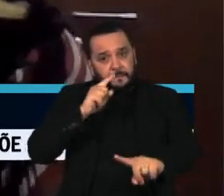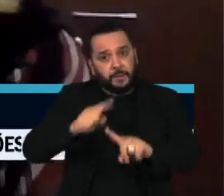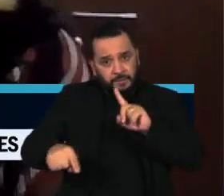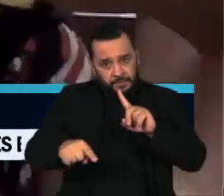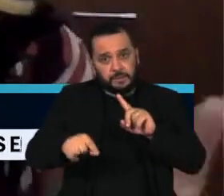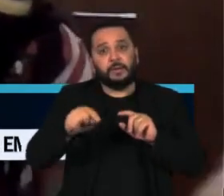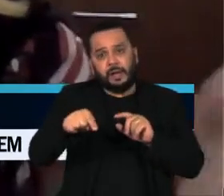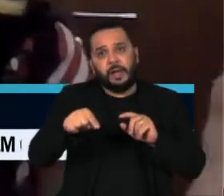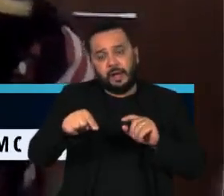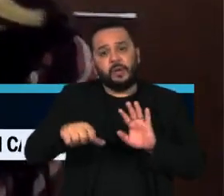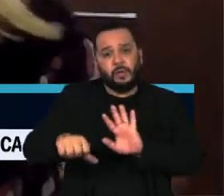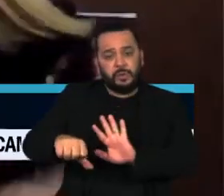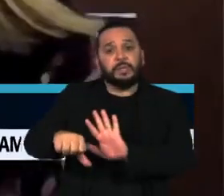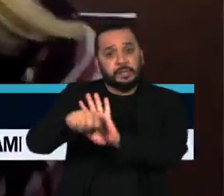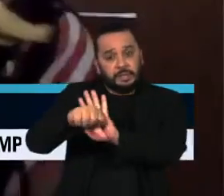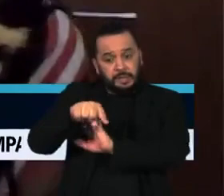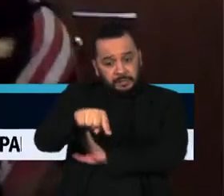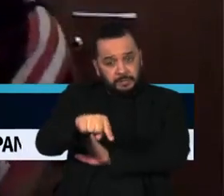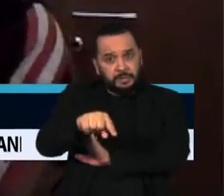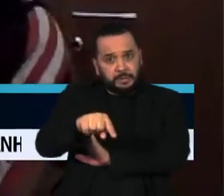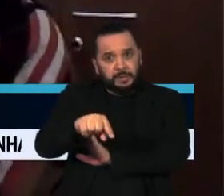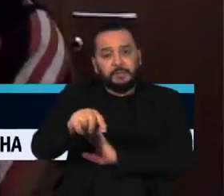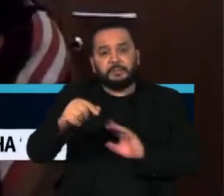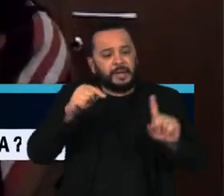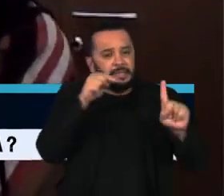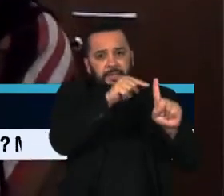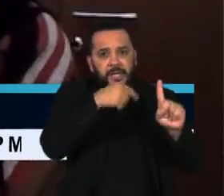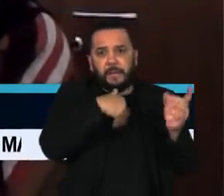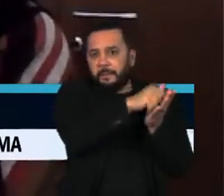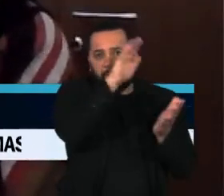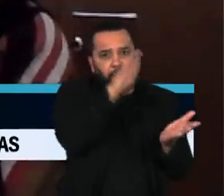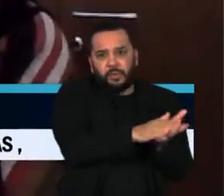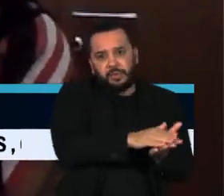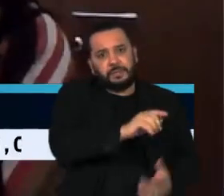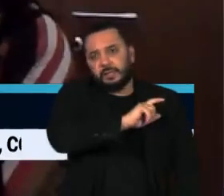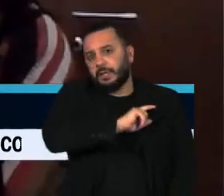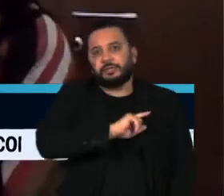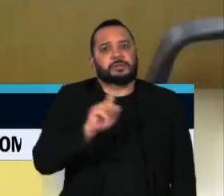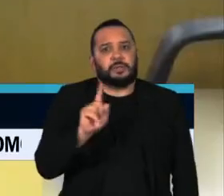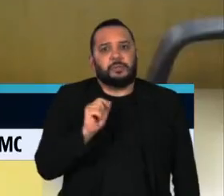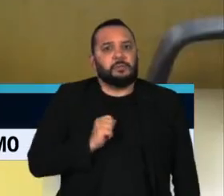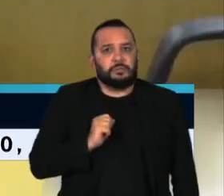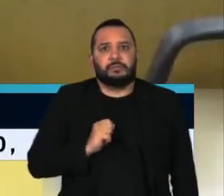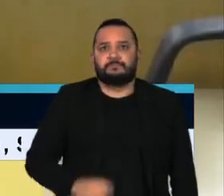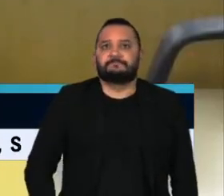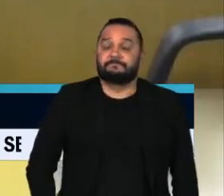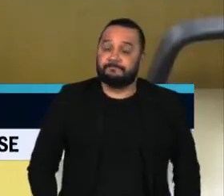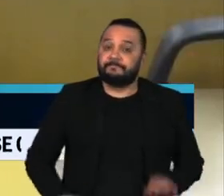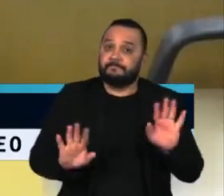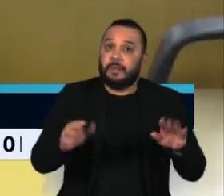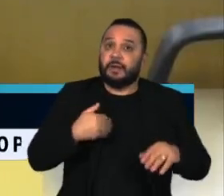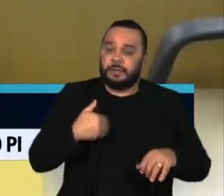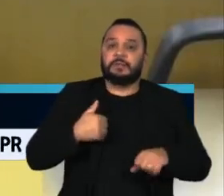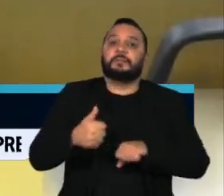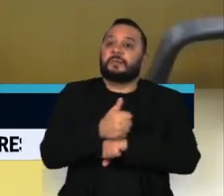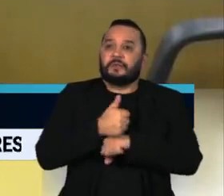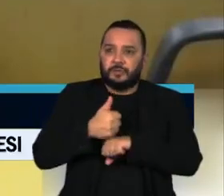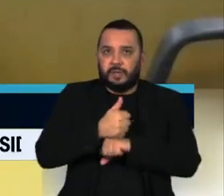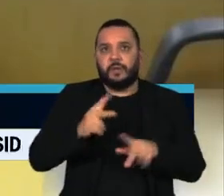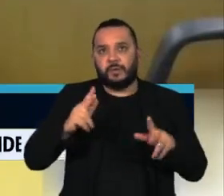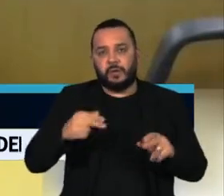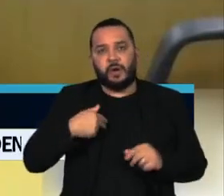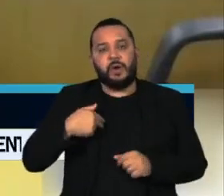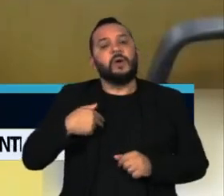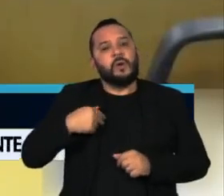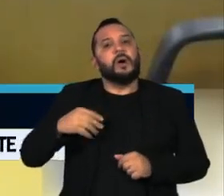junto a não punibilidade naquele caso. Mas especialistas como a defensora